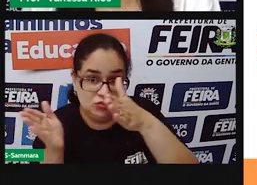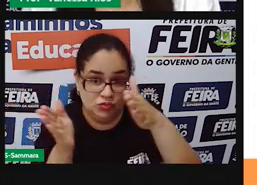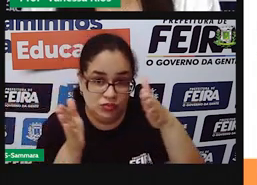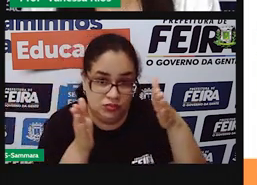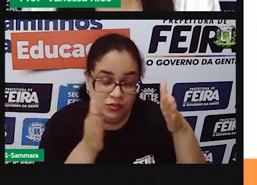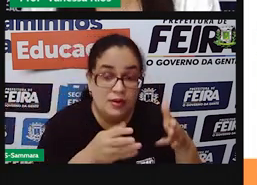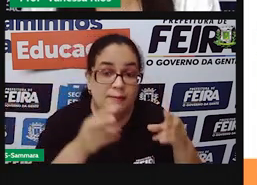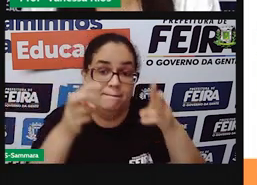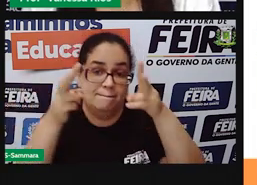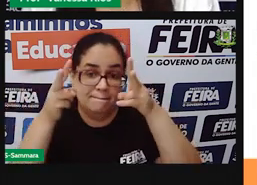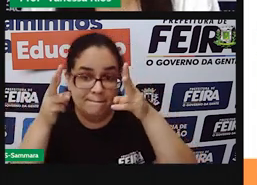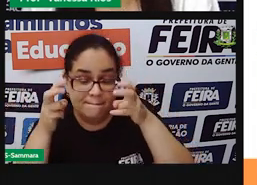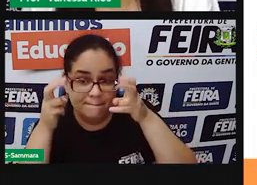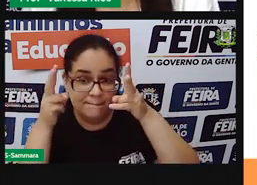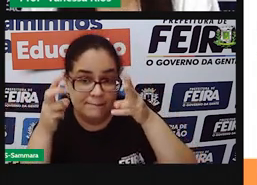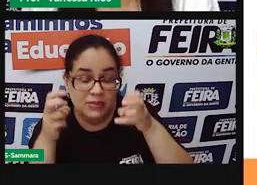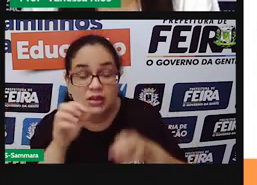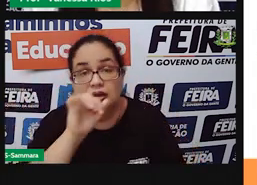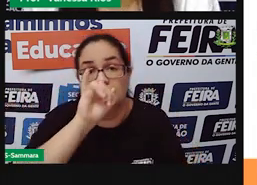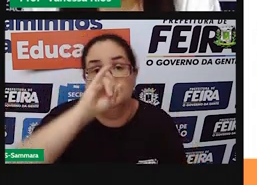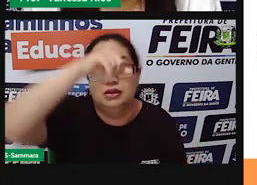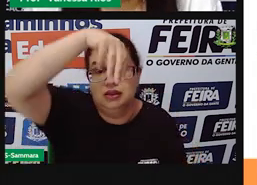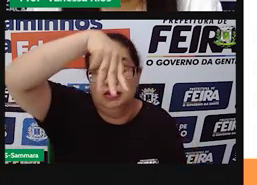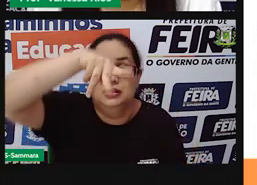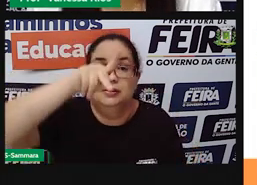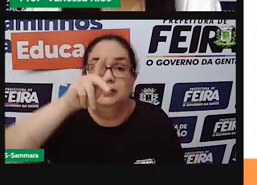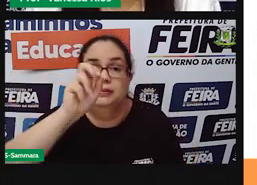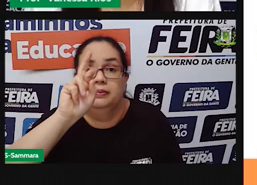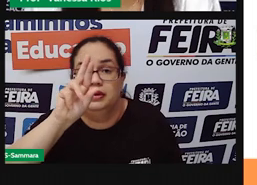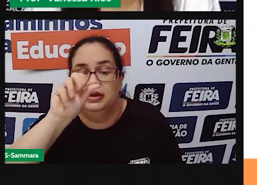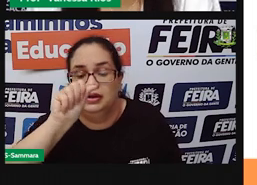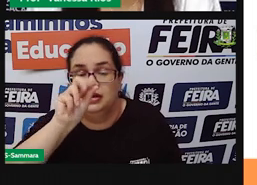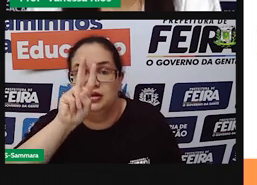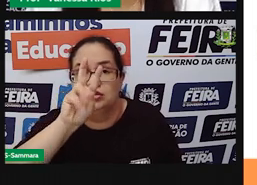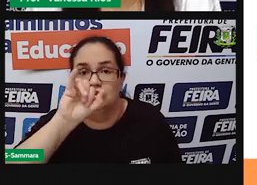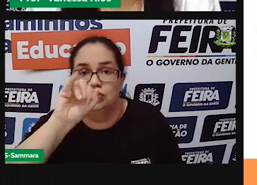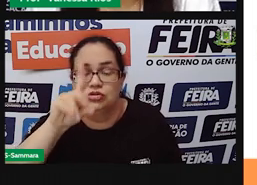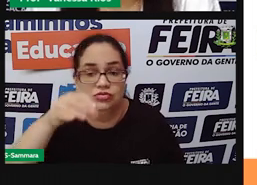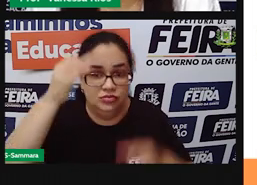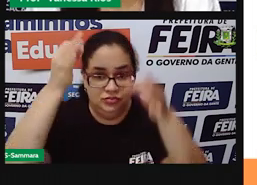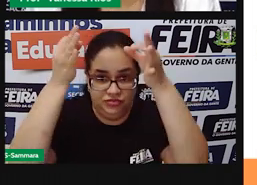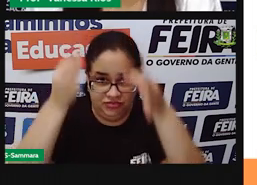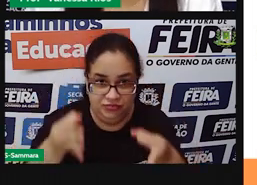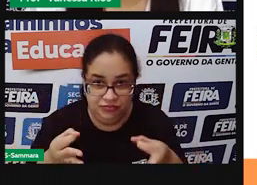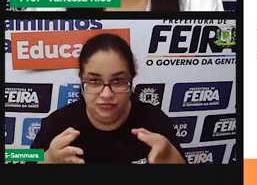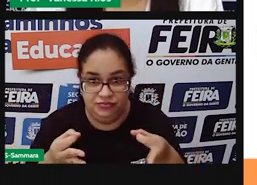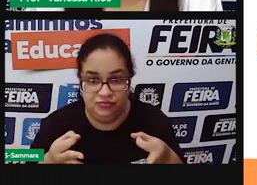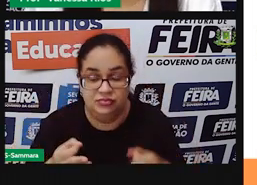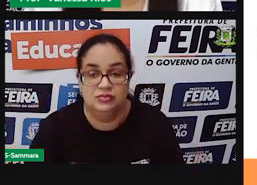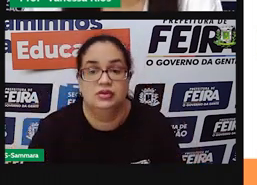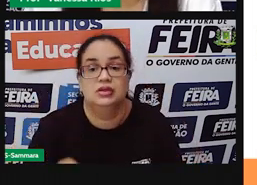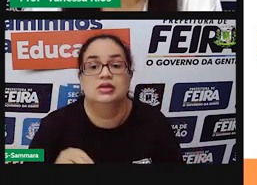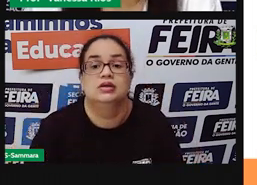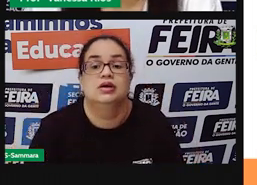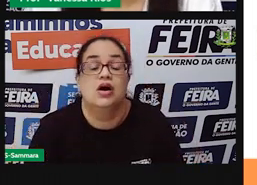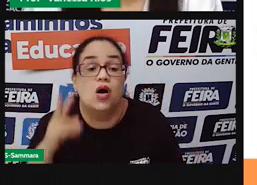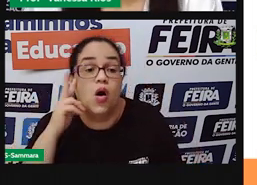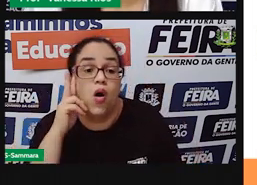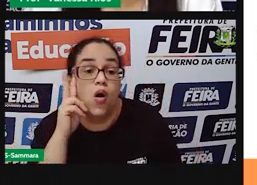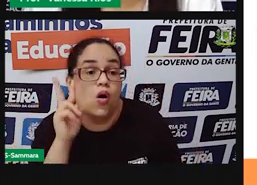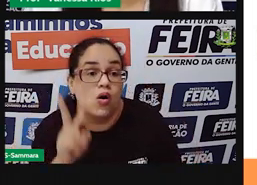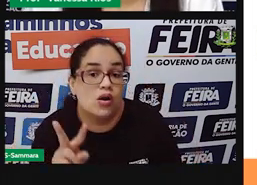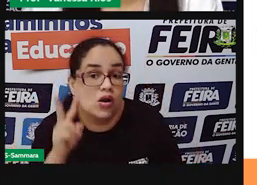percebe aí o imperativo afirmativo. Olha só a intenção de dar uma ordem, né? Fazer um pedido, olha,